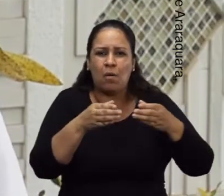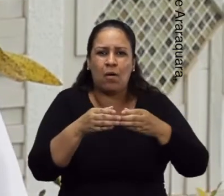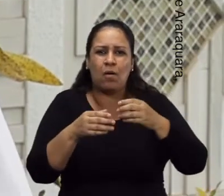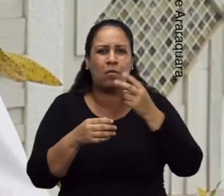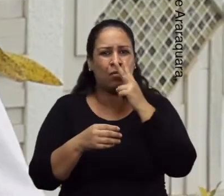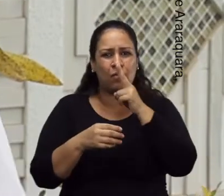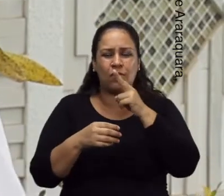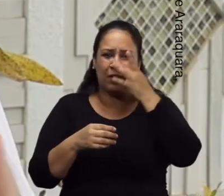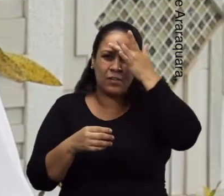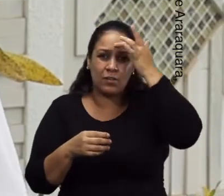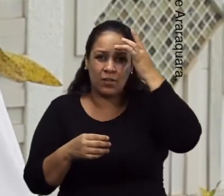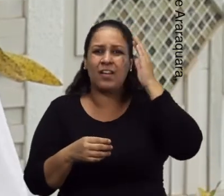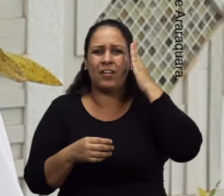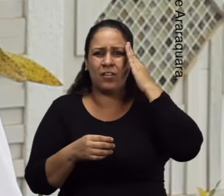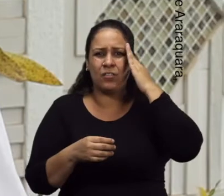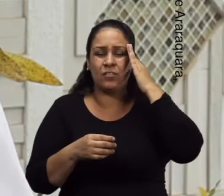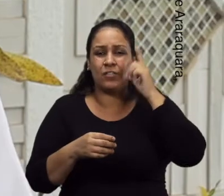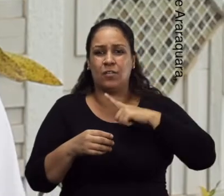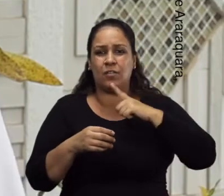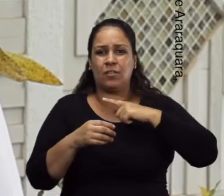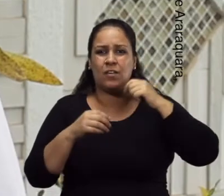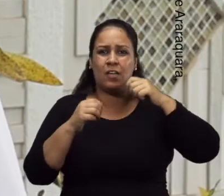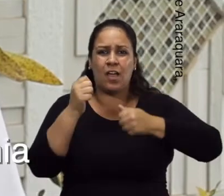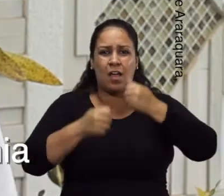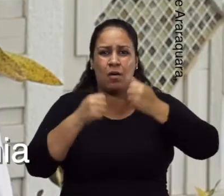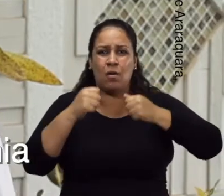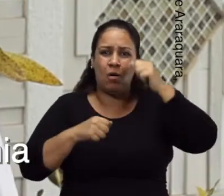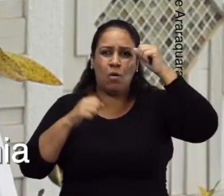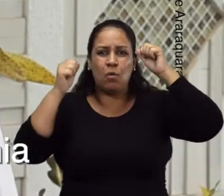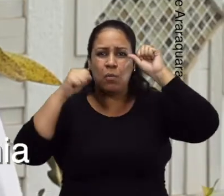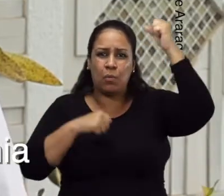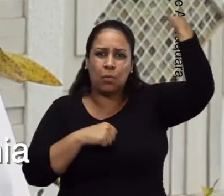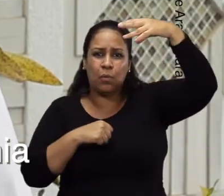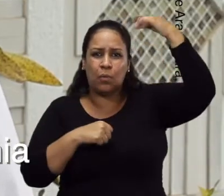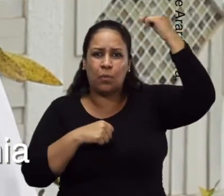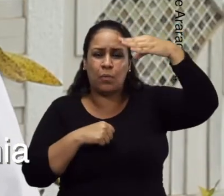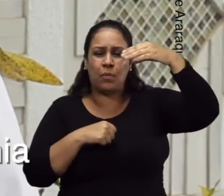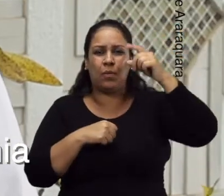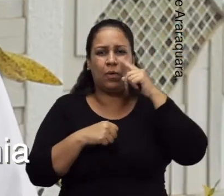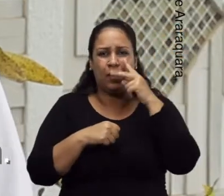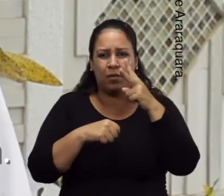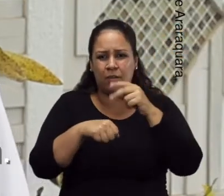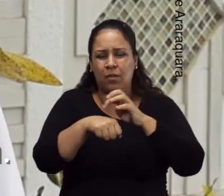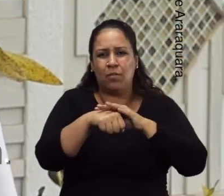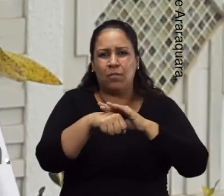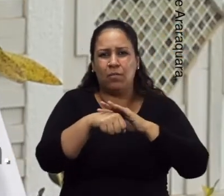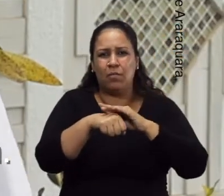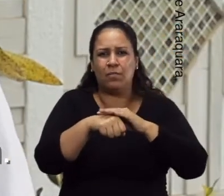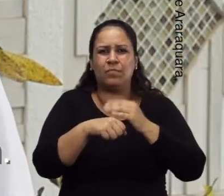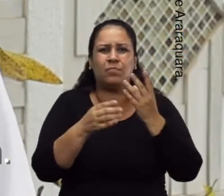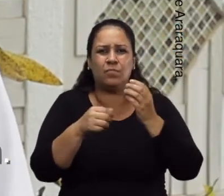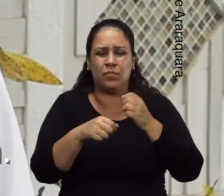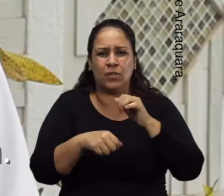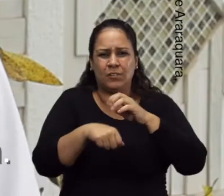humildes, quando eu vejo gente, eu sei o que é alguém na ambulância com falta de ar por conta de uma pandemia, de um Covid,